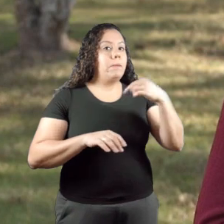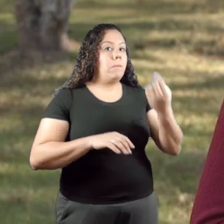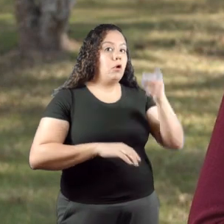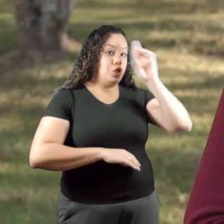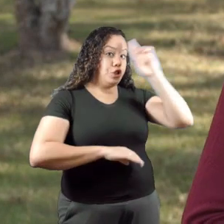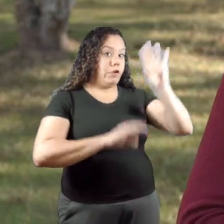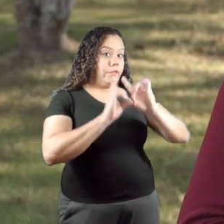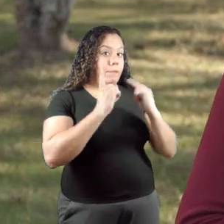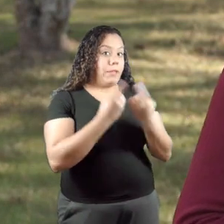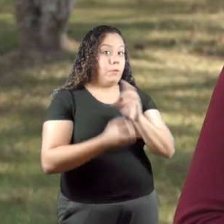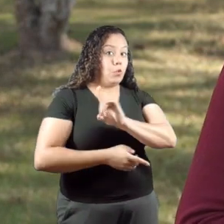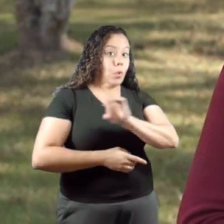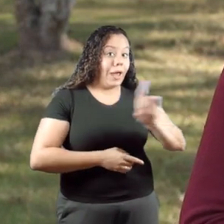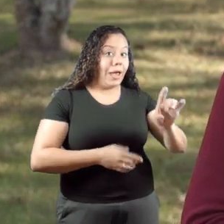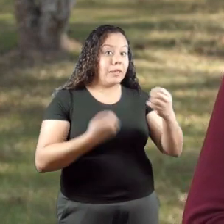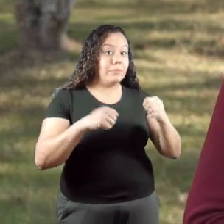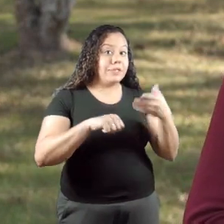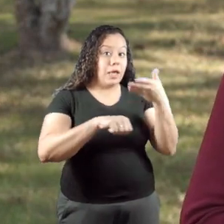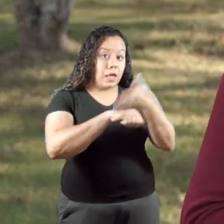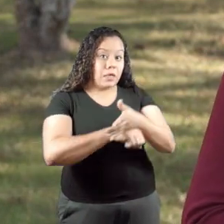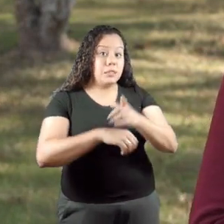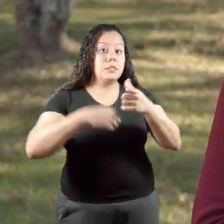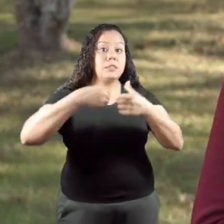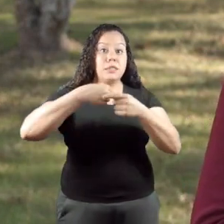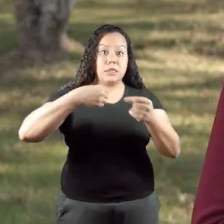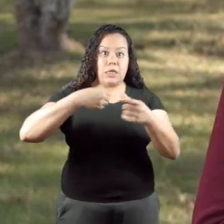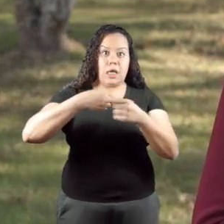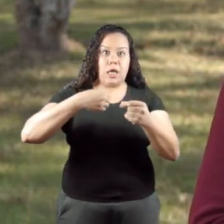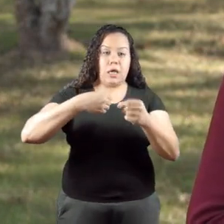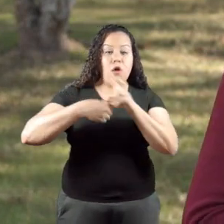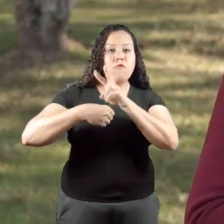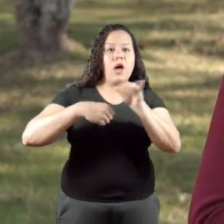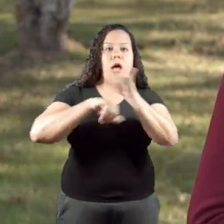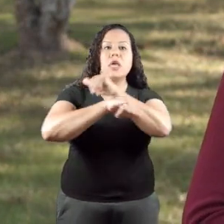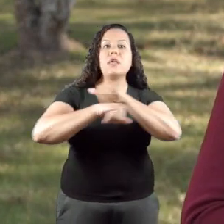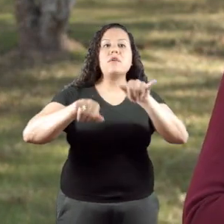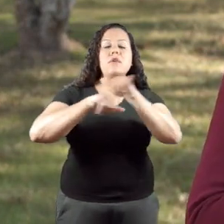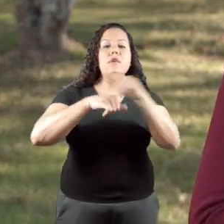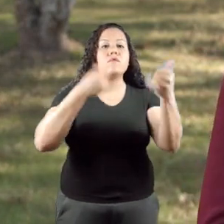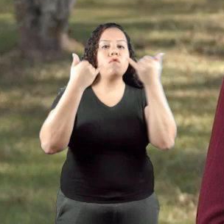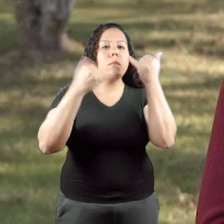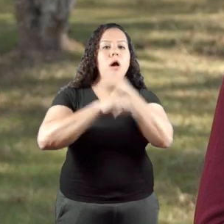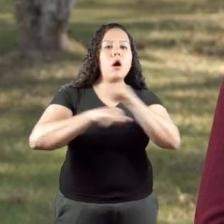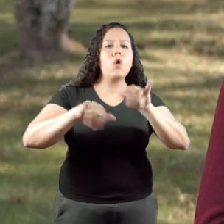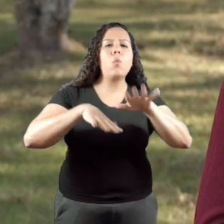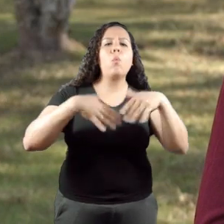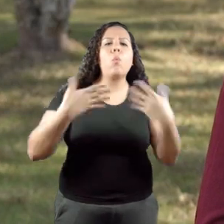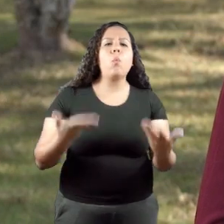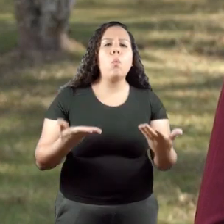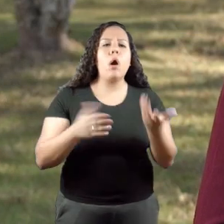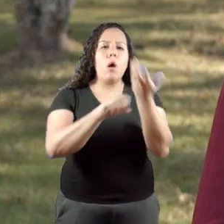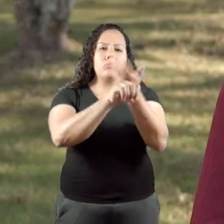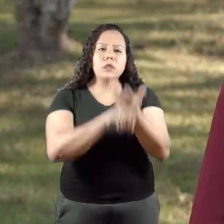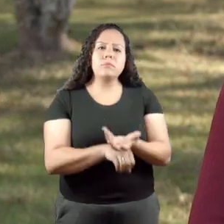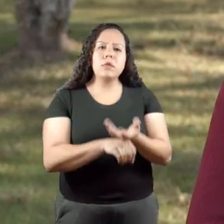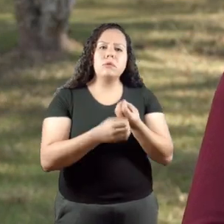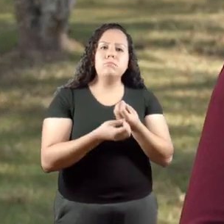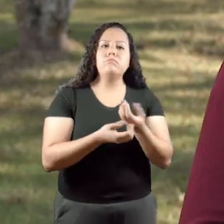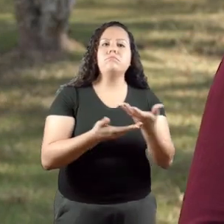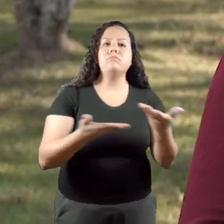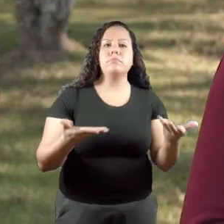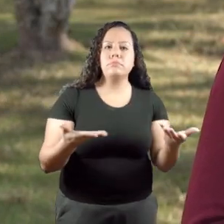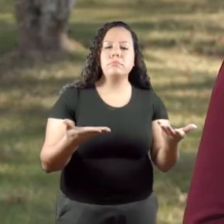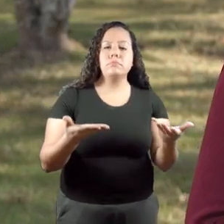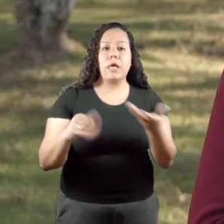decisão, os chefes de departamento devem acessar o SIGA para informar quais são essas disciplinas que serão